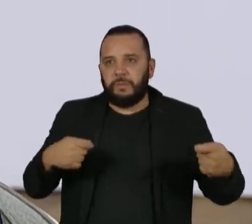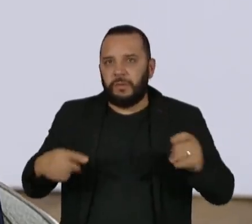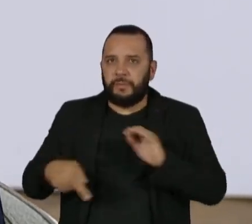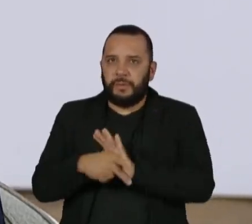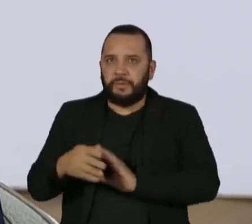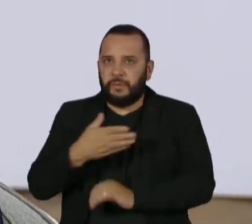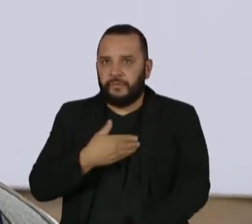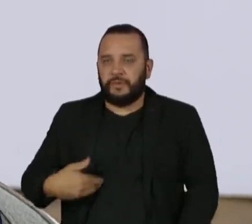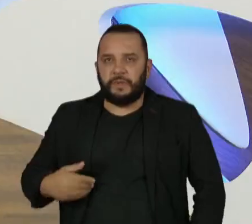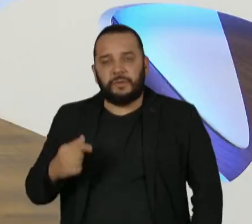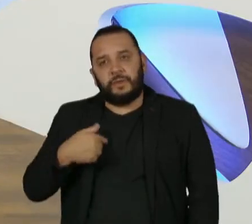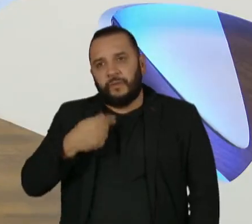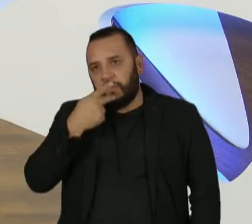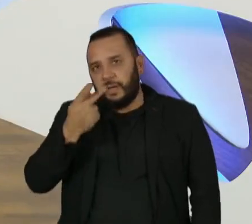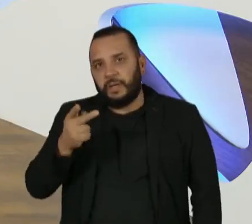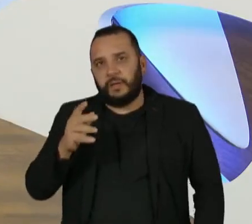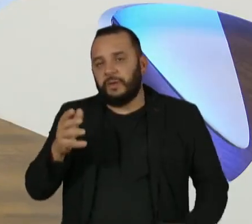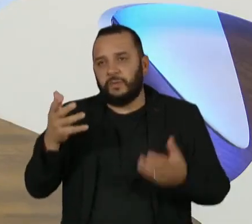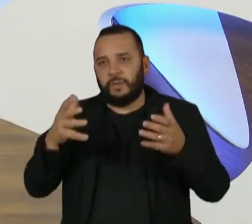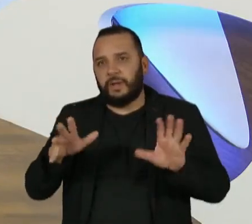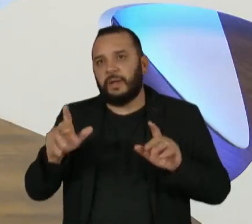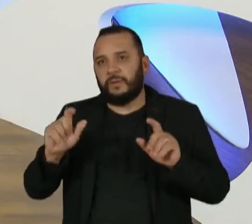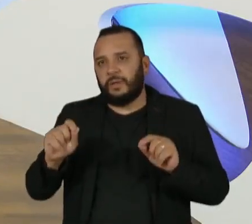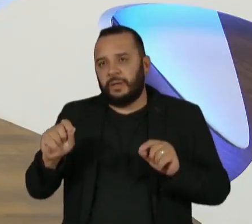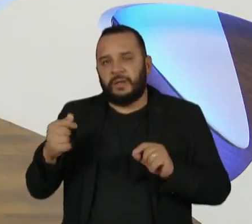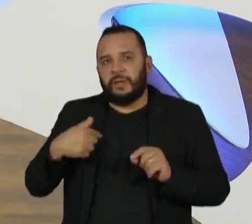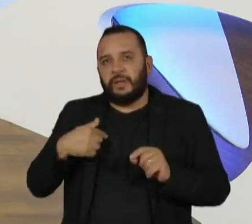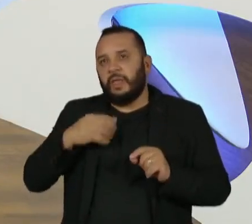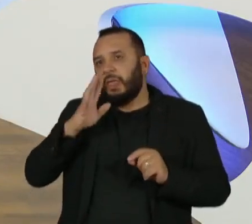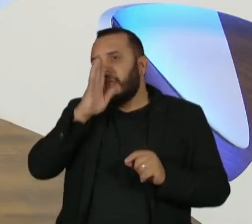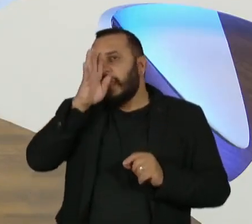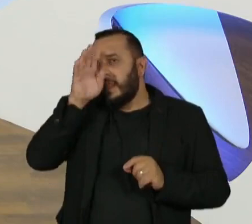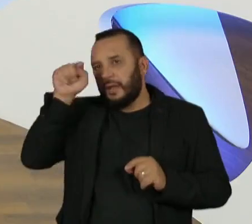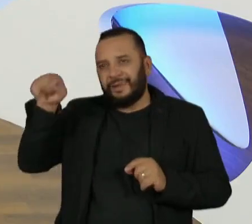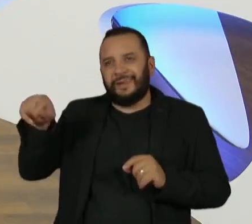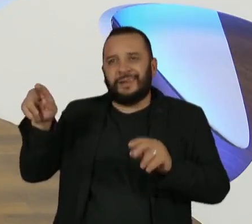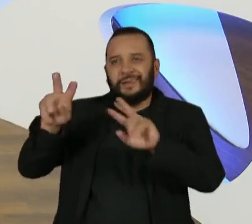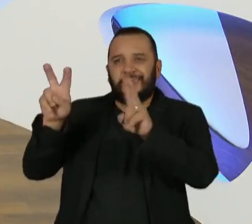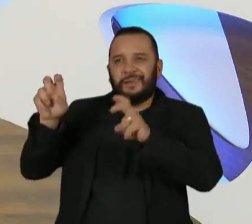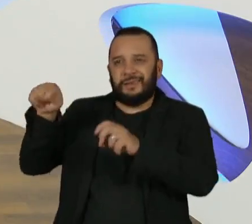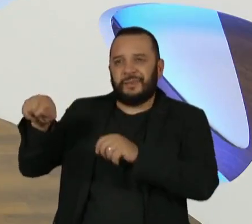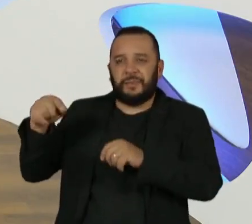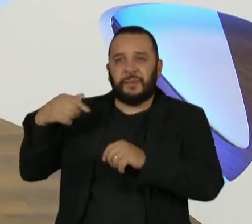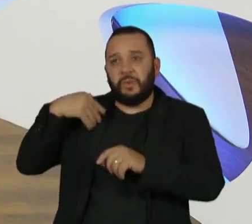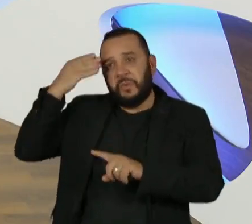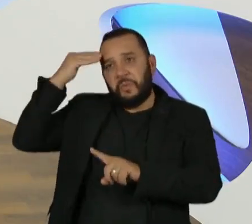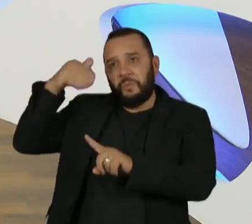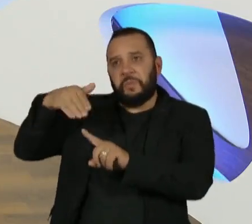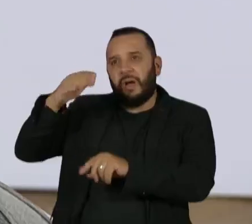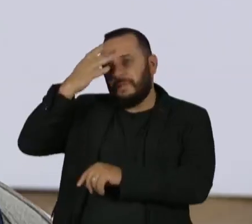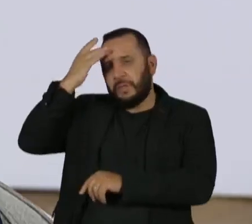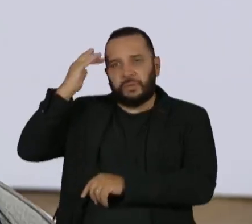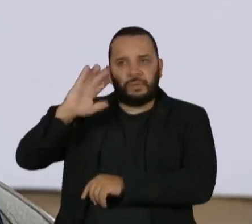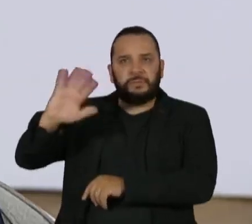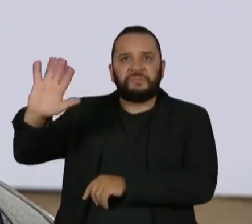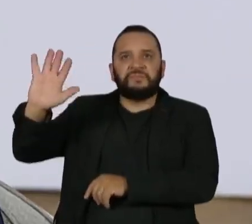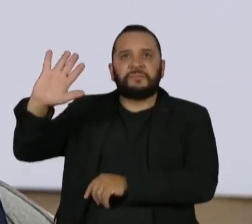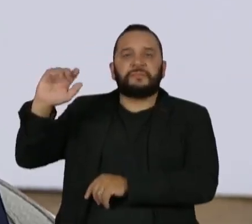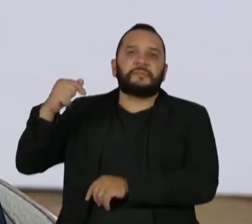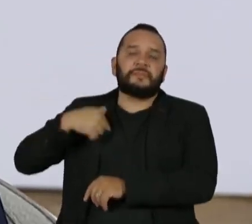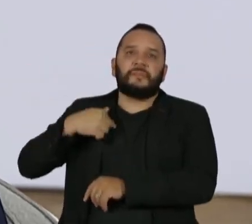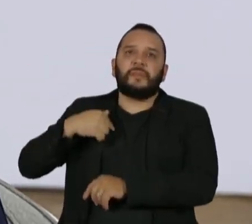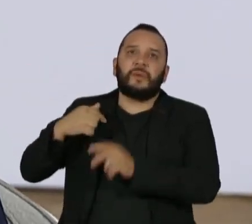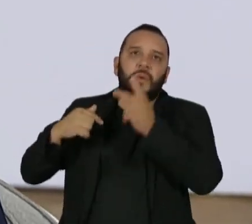Quando eu disse que eu não queria fulanizar, é naquele caso específico, para não responsabilizar ninguém exclusivamente. Eu